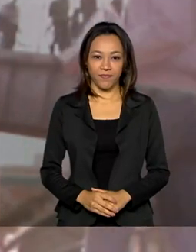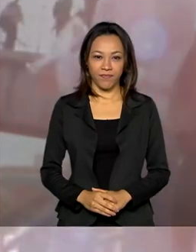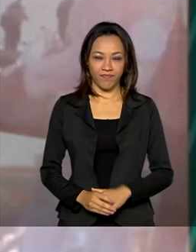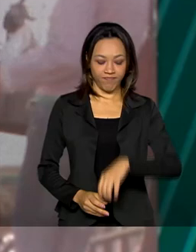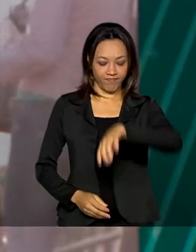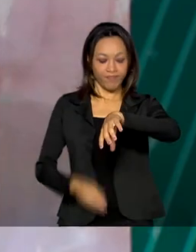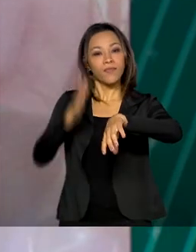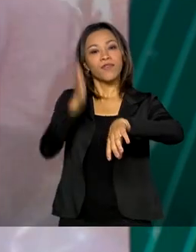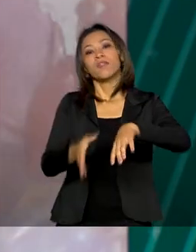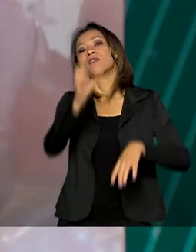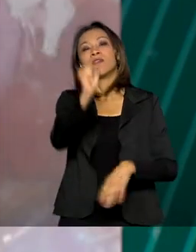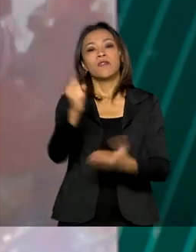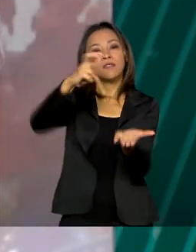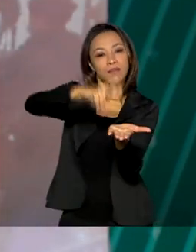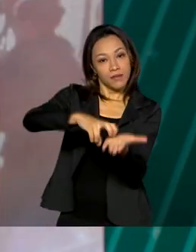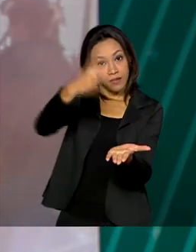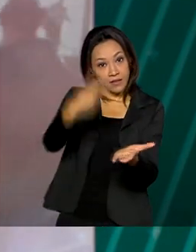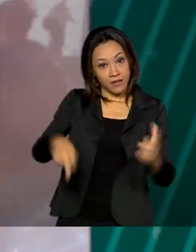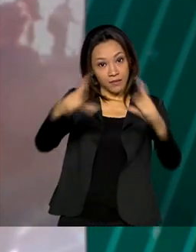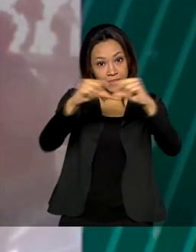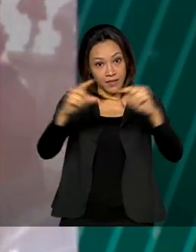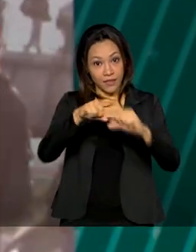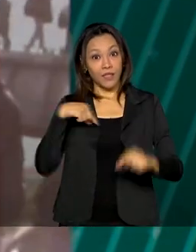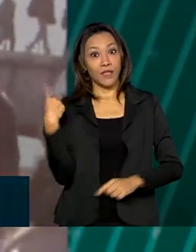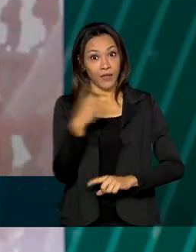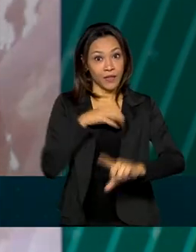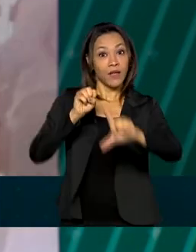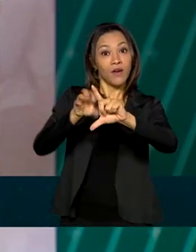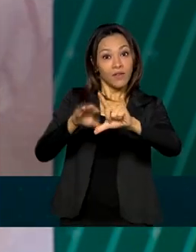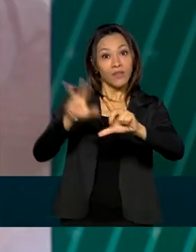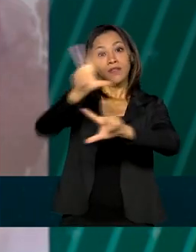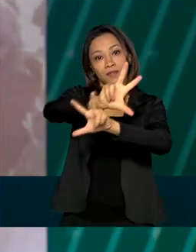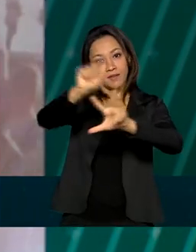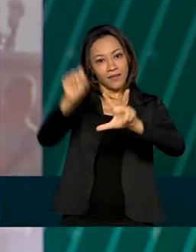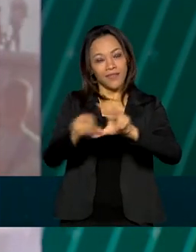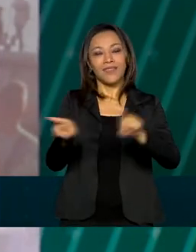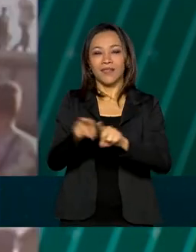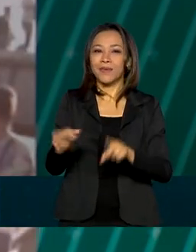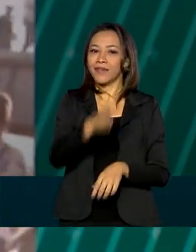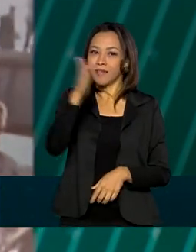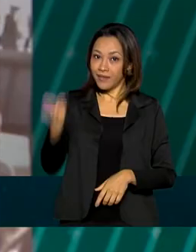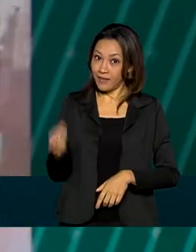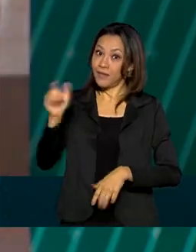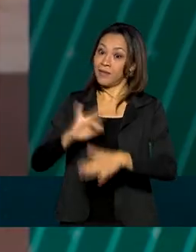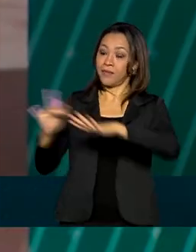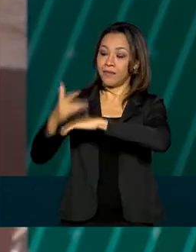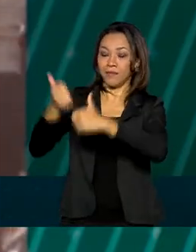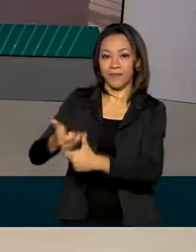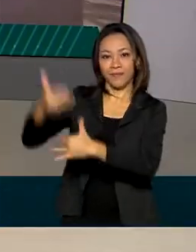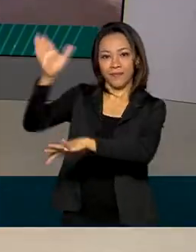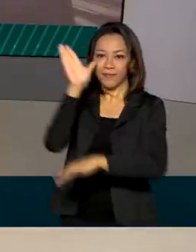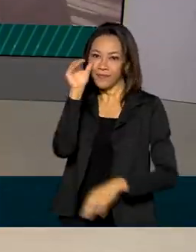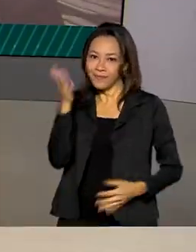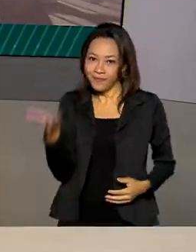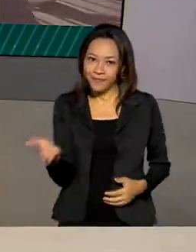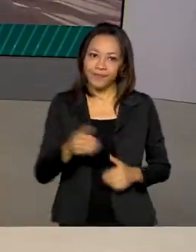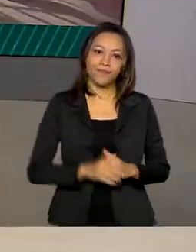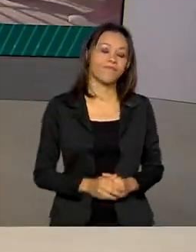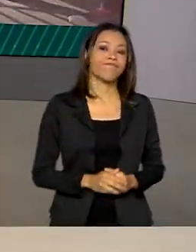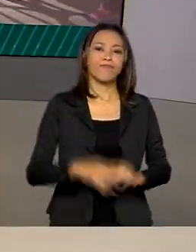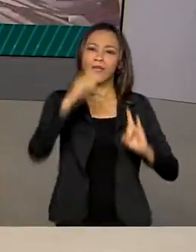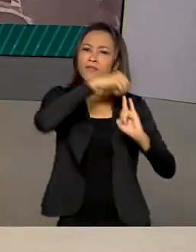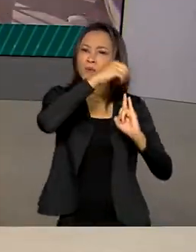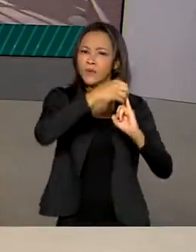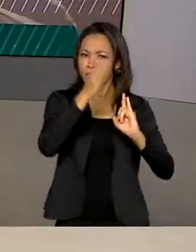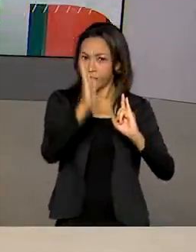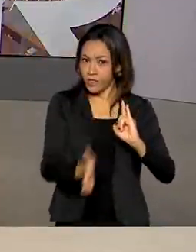São 8 horas da manhã em Brasília e nós estamos ao vivo pela TV Brasil e também pelas redes sociais. A Fiocruz